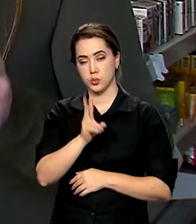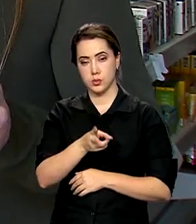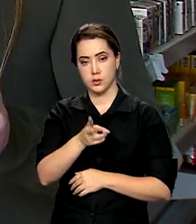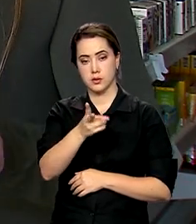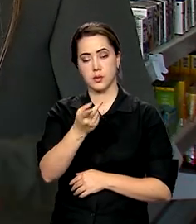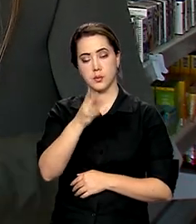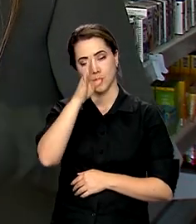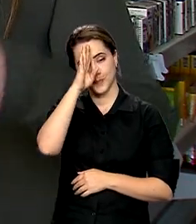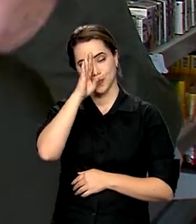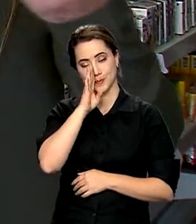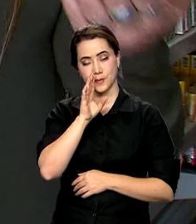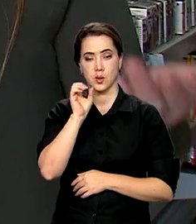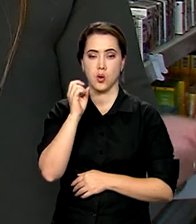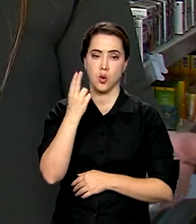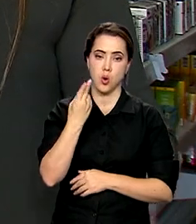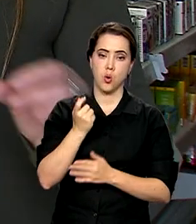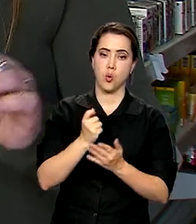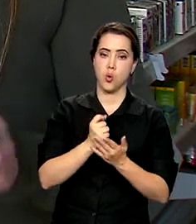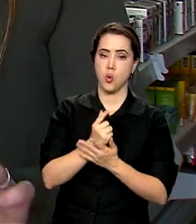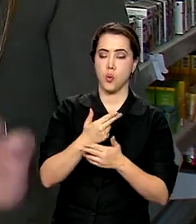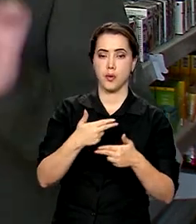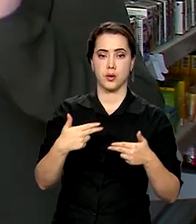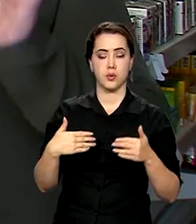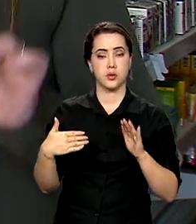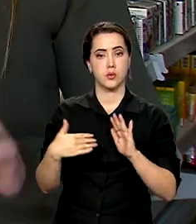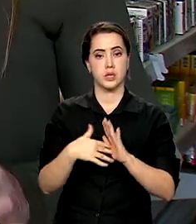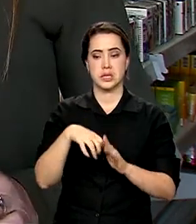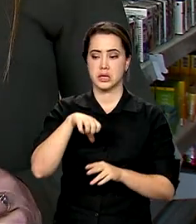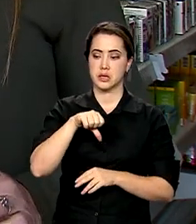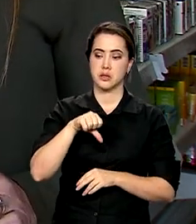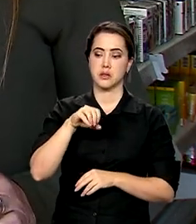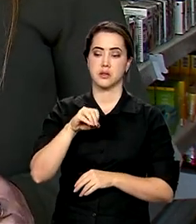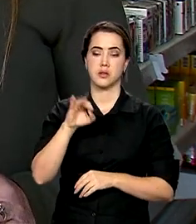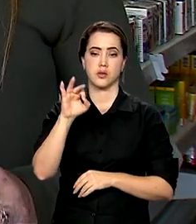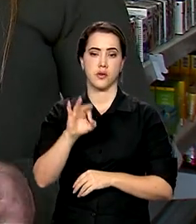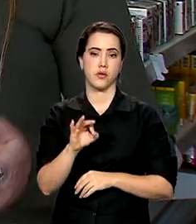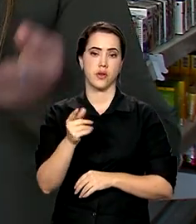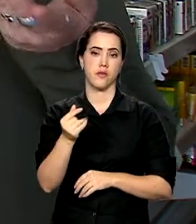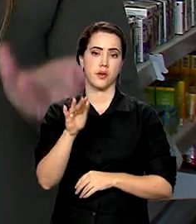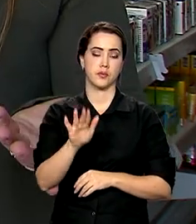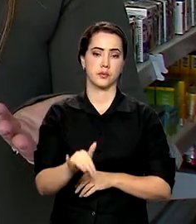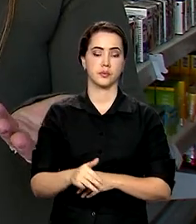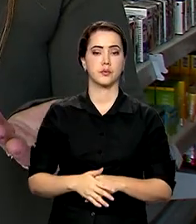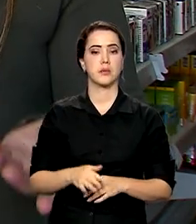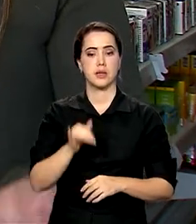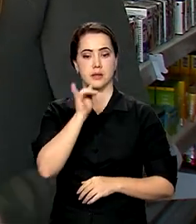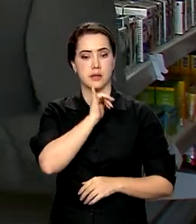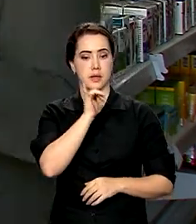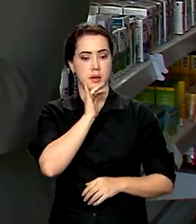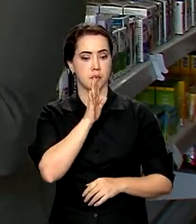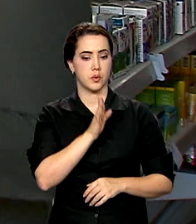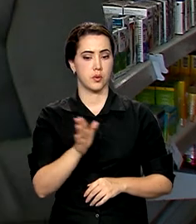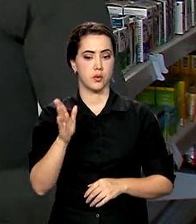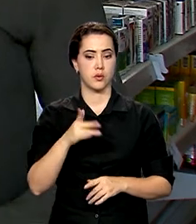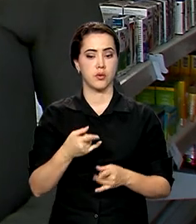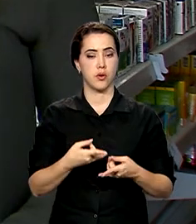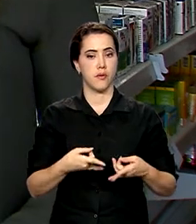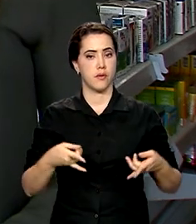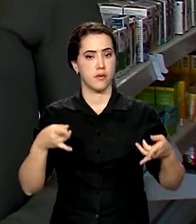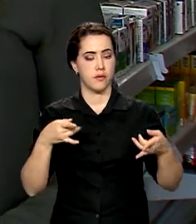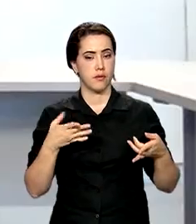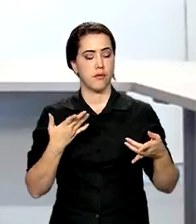de graça ou comprar itens com até 90% de desconto, como por exemplo, fraldas